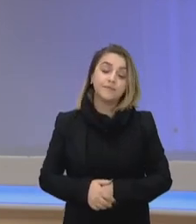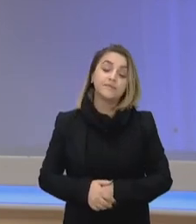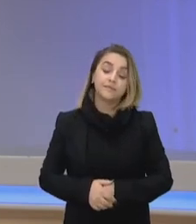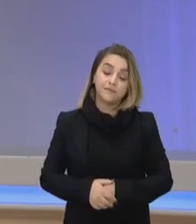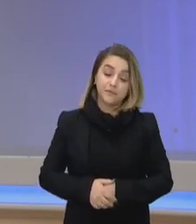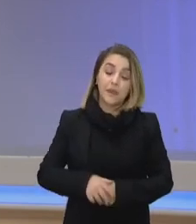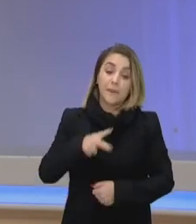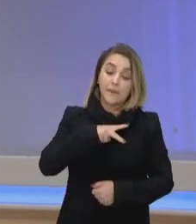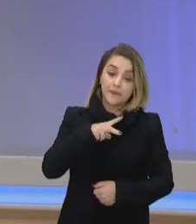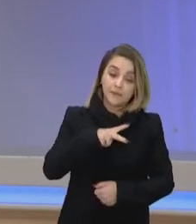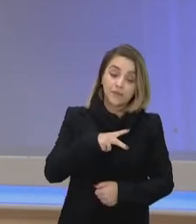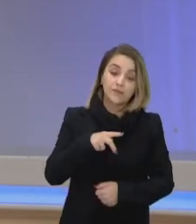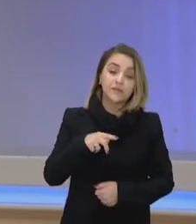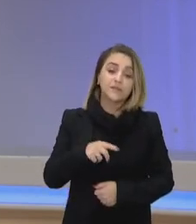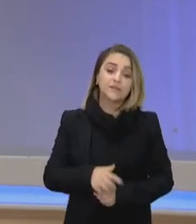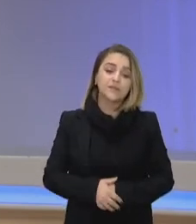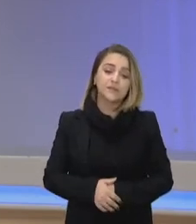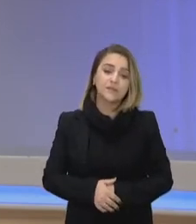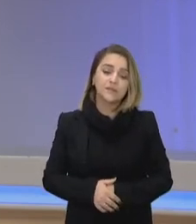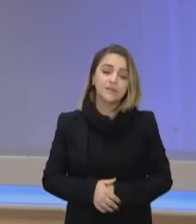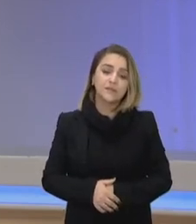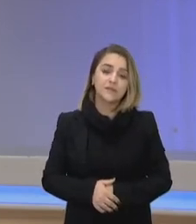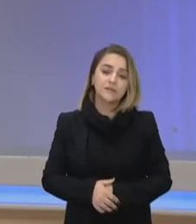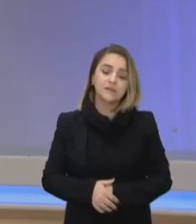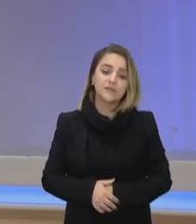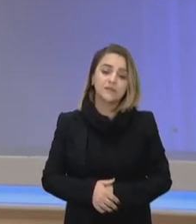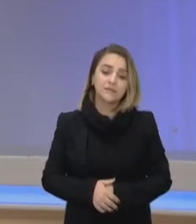consigo algumas